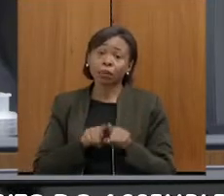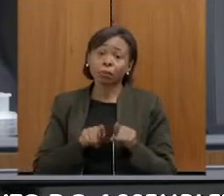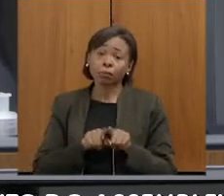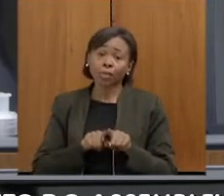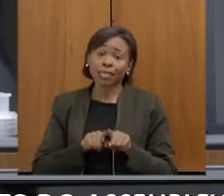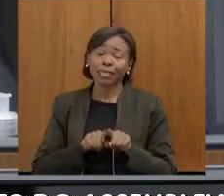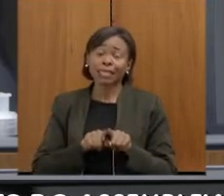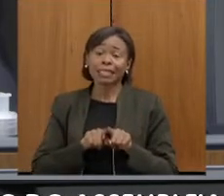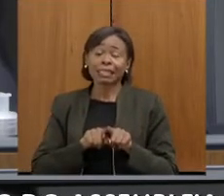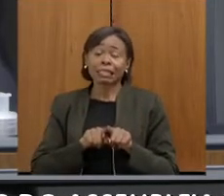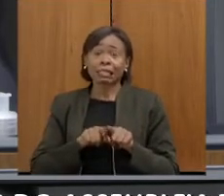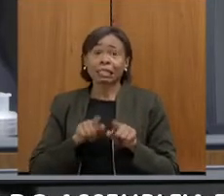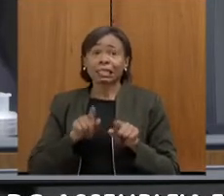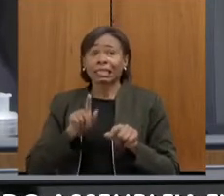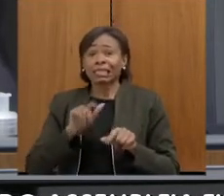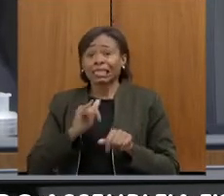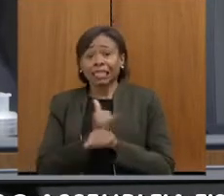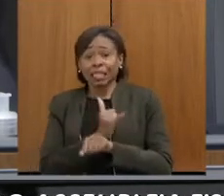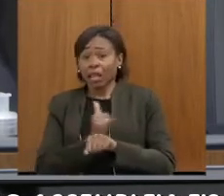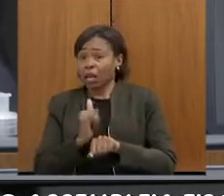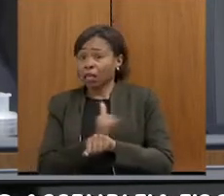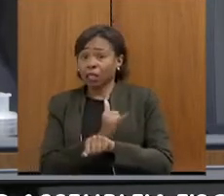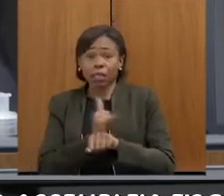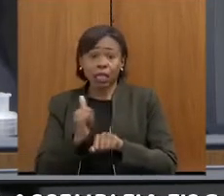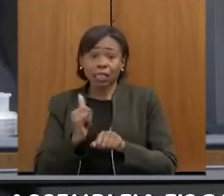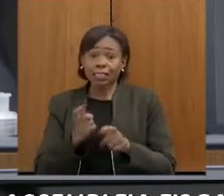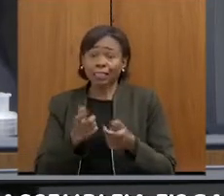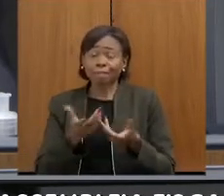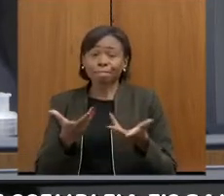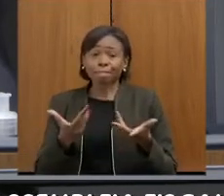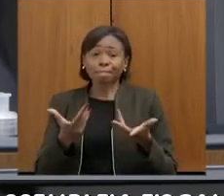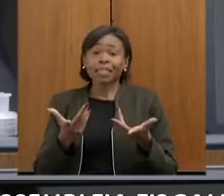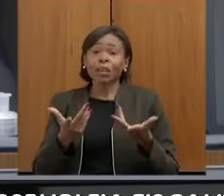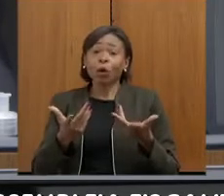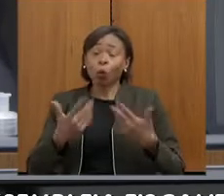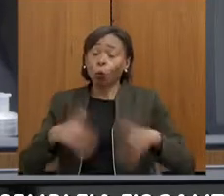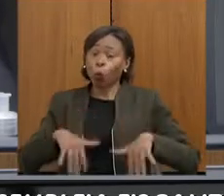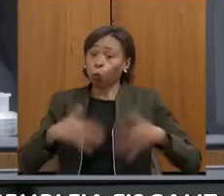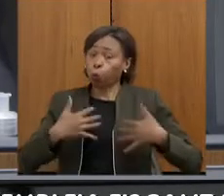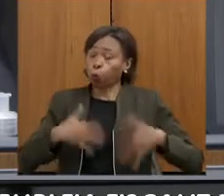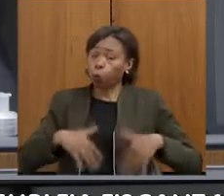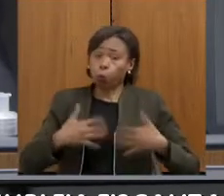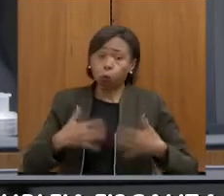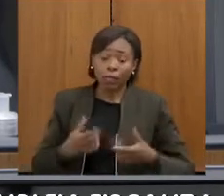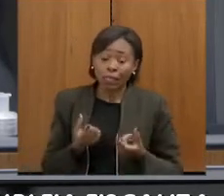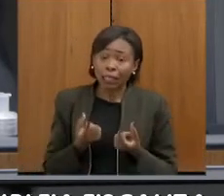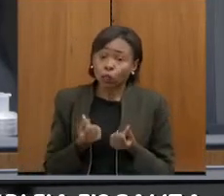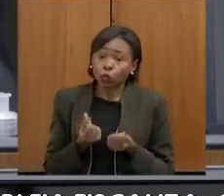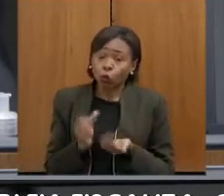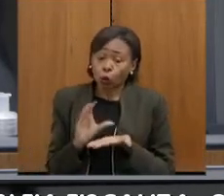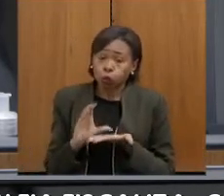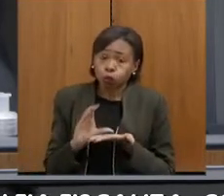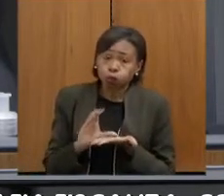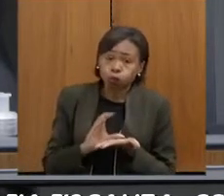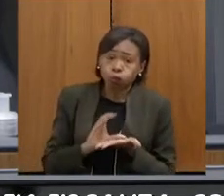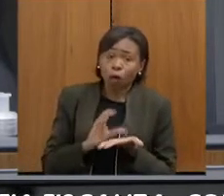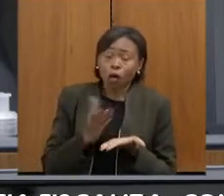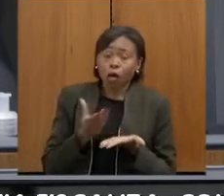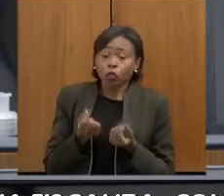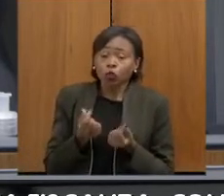apertam cada vez mais a situação financeira dos Estados. Agora, na minha opinião, aí é uma opinião